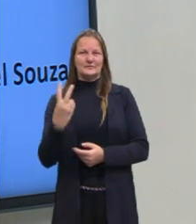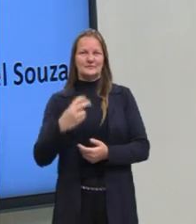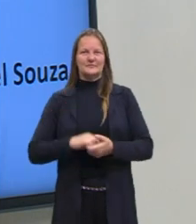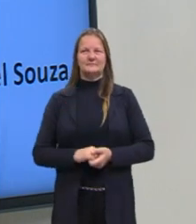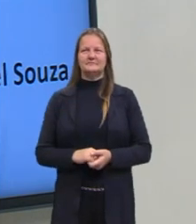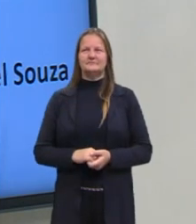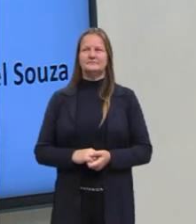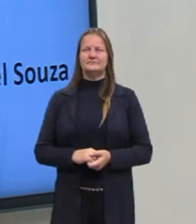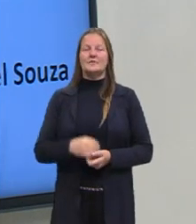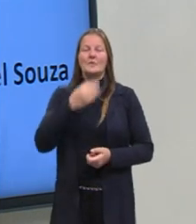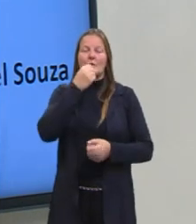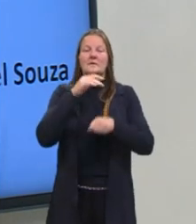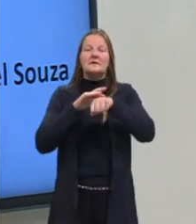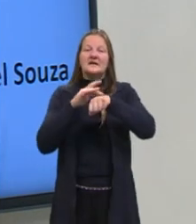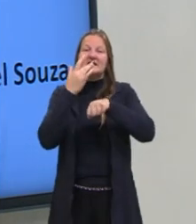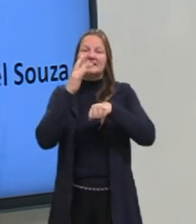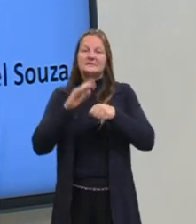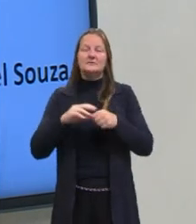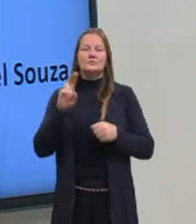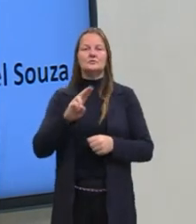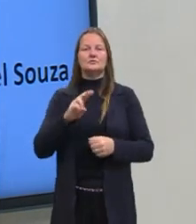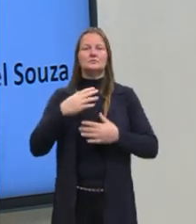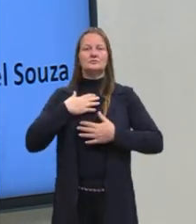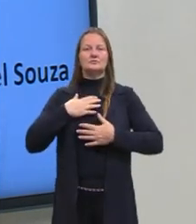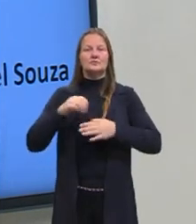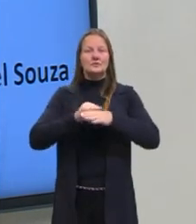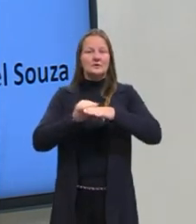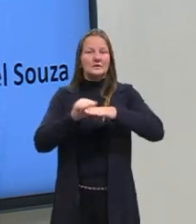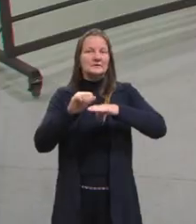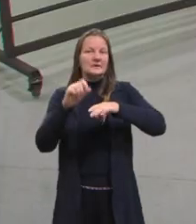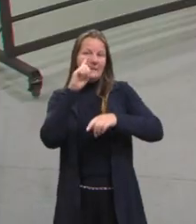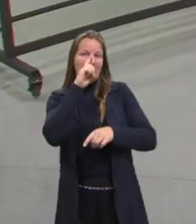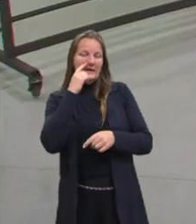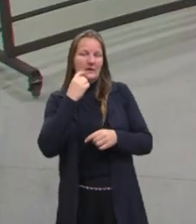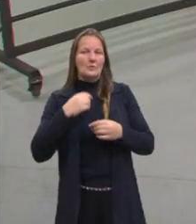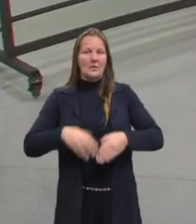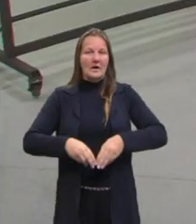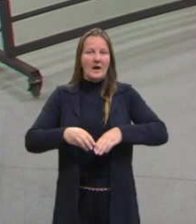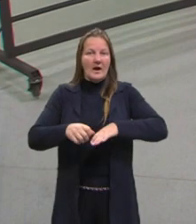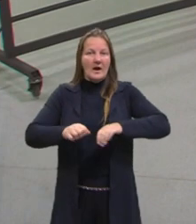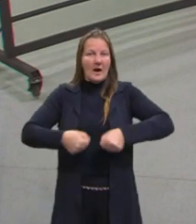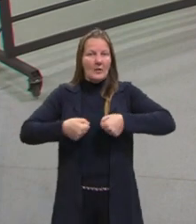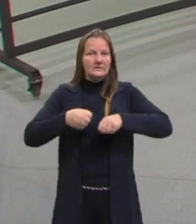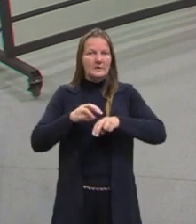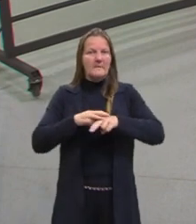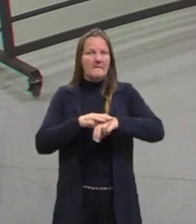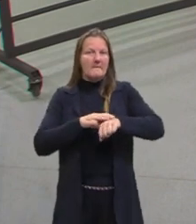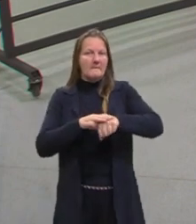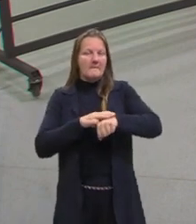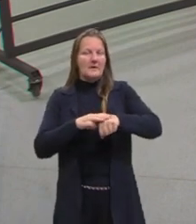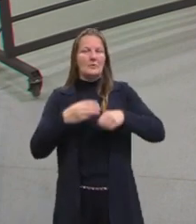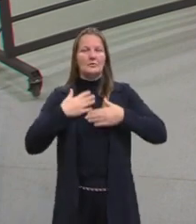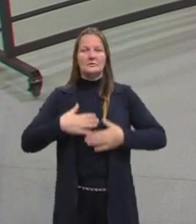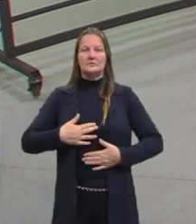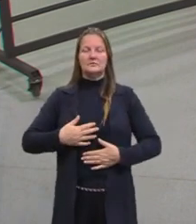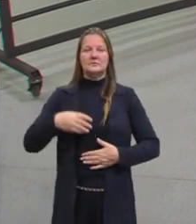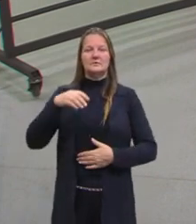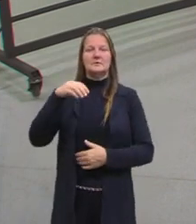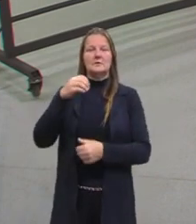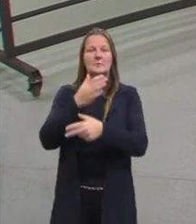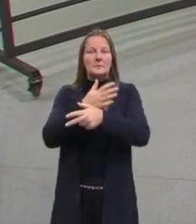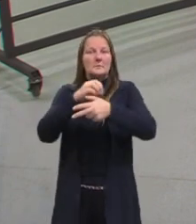Sou um homem branco, estou vestindo um tênis amarelo, uma calça marrom, camiseta do projeto Pré-ENEM